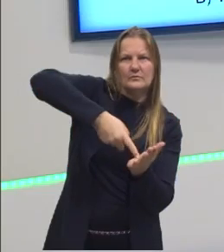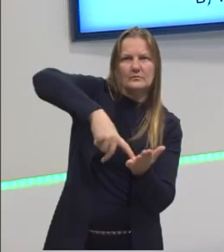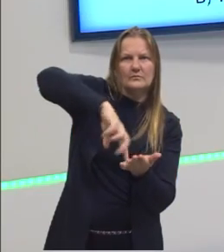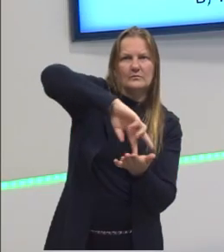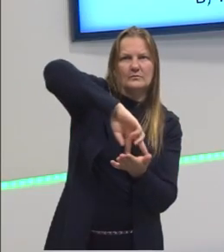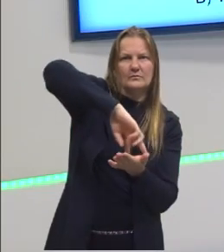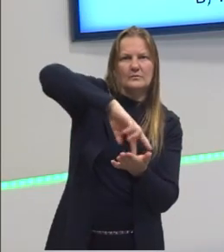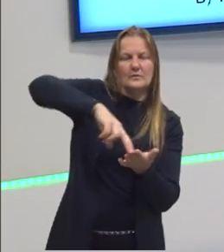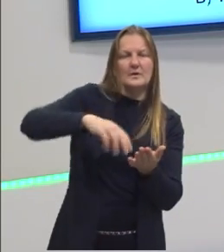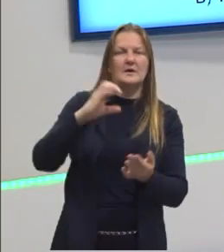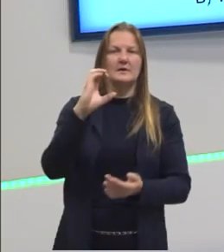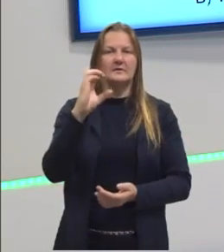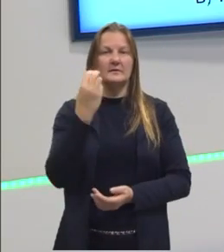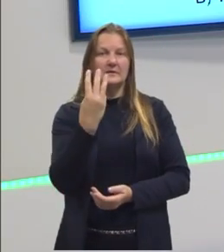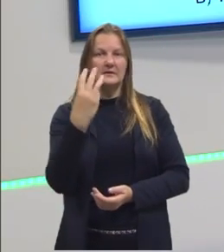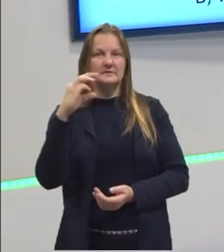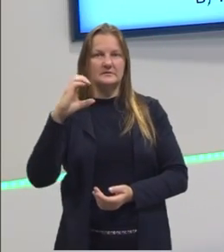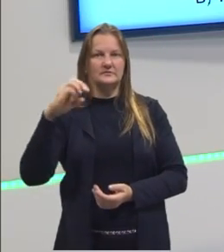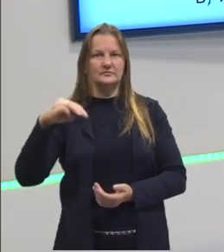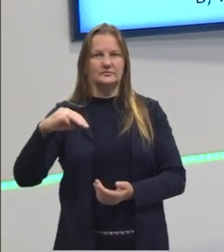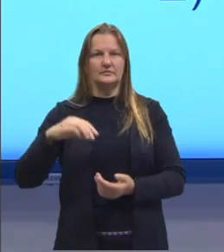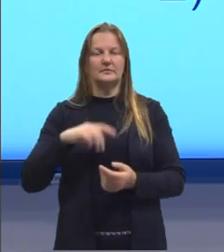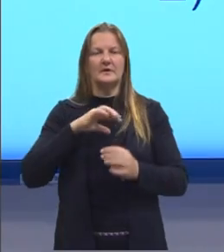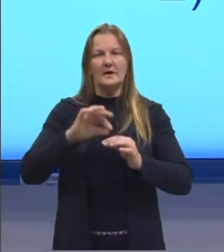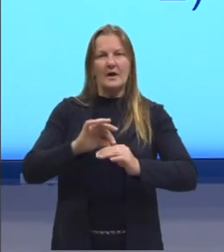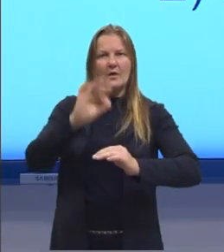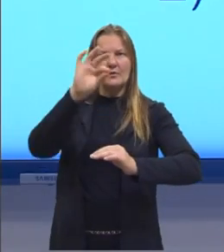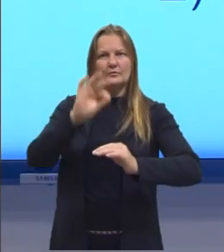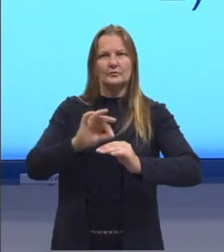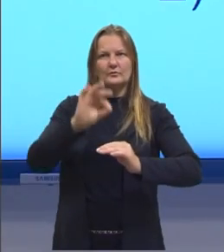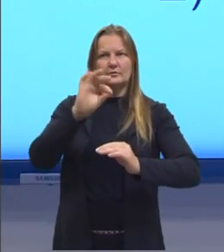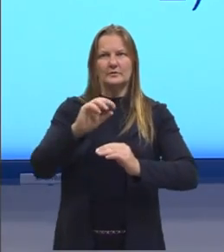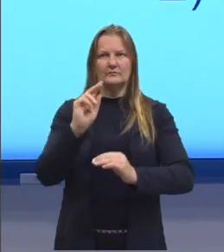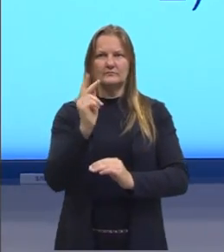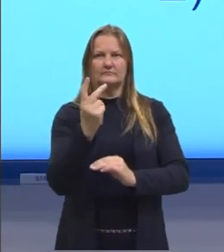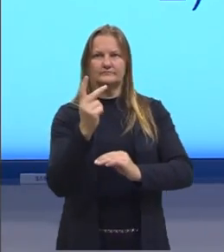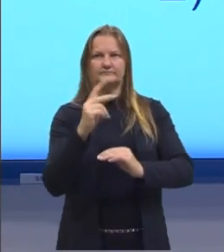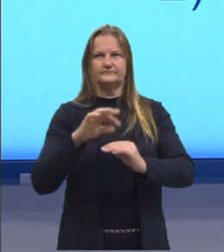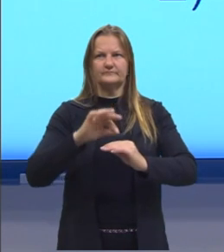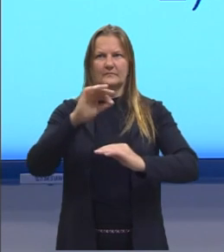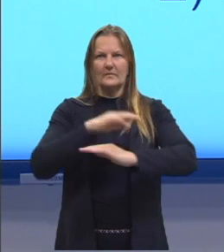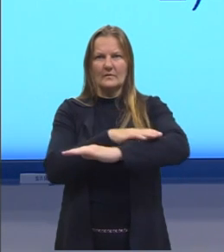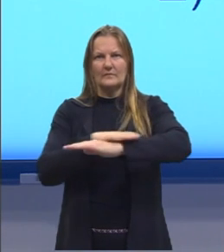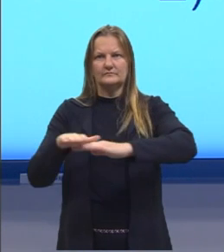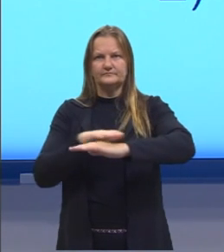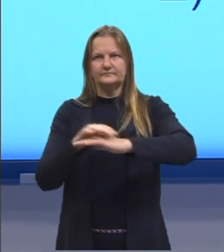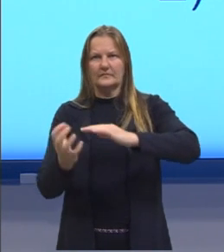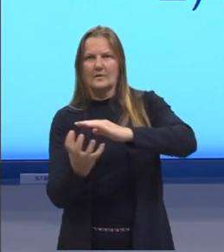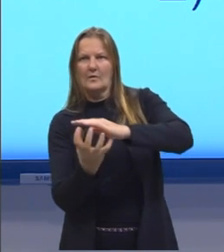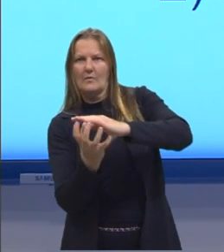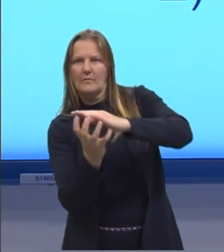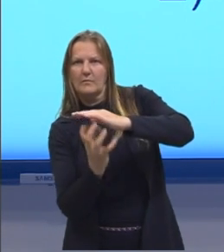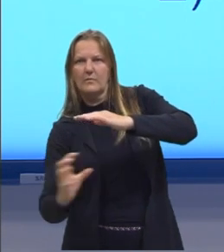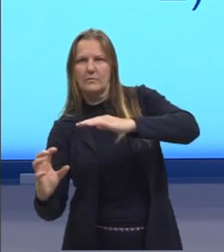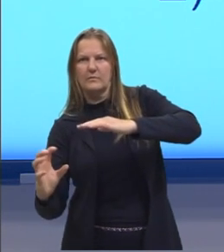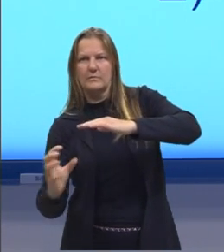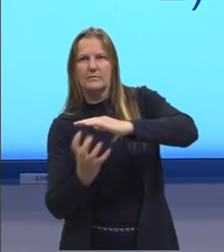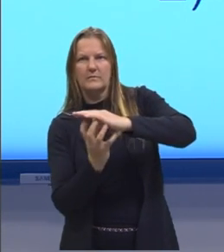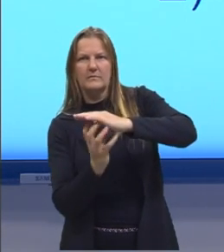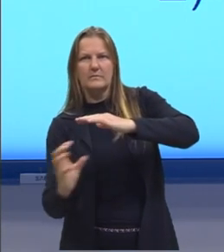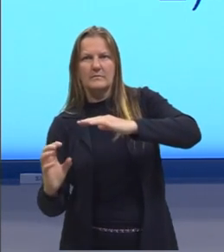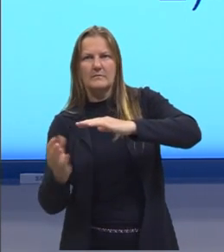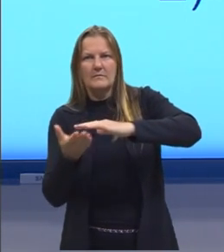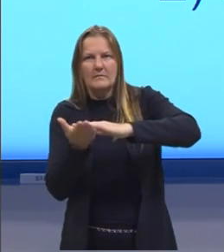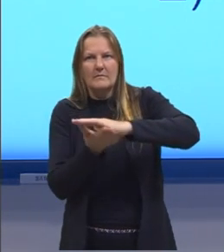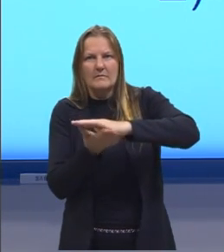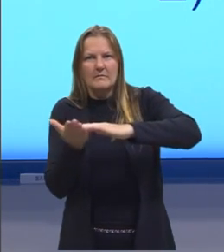menos 3 centímetros Temos a altura H da calota que vai ser retirada, então E nós temos